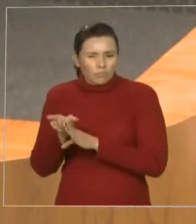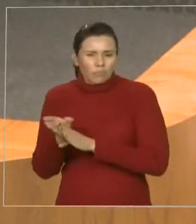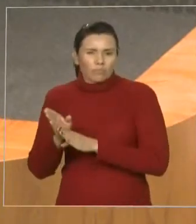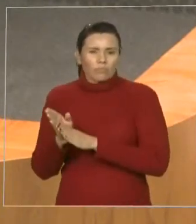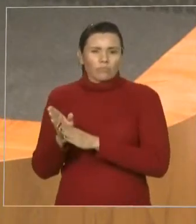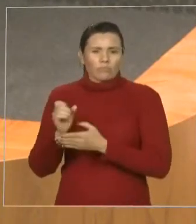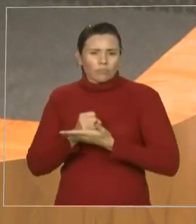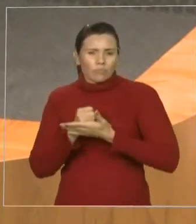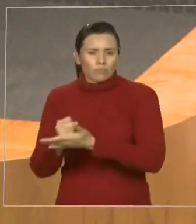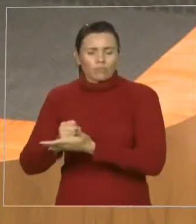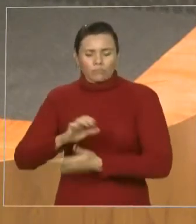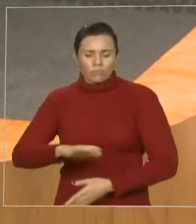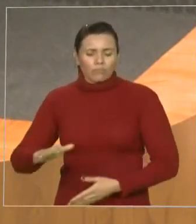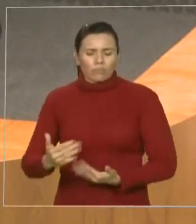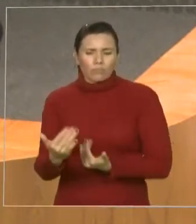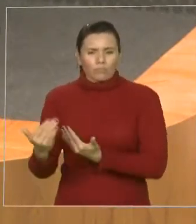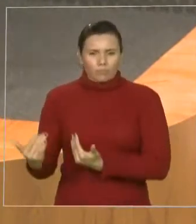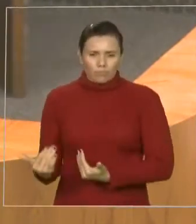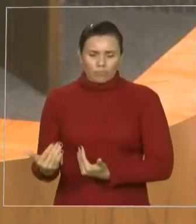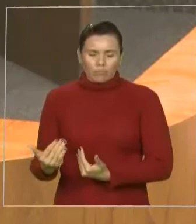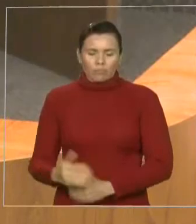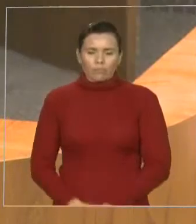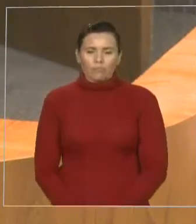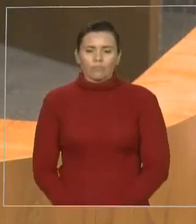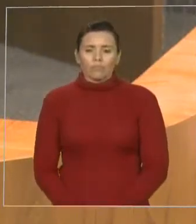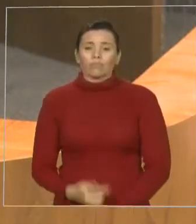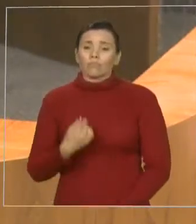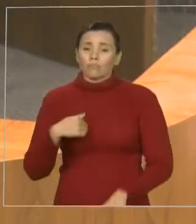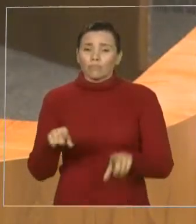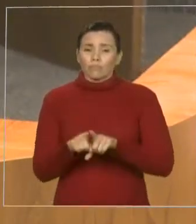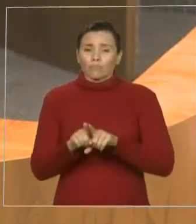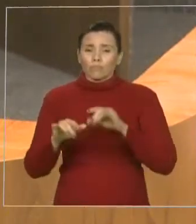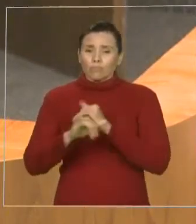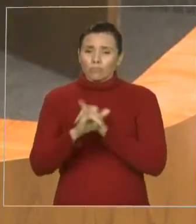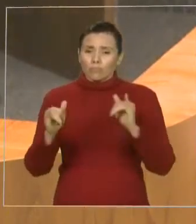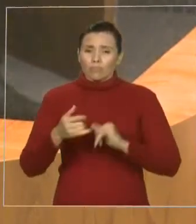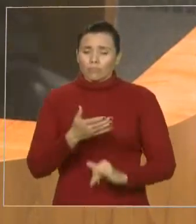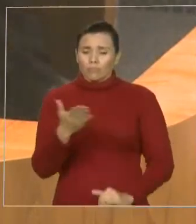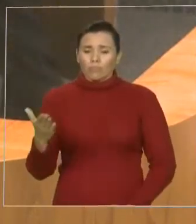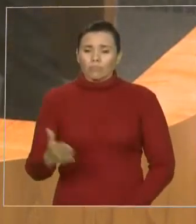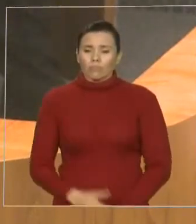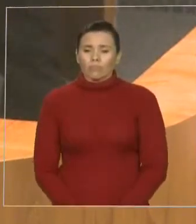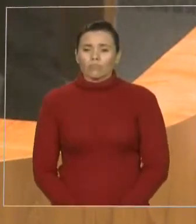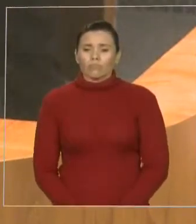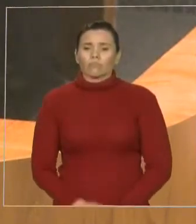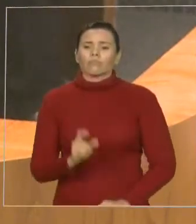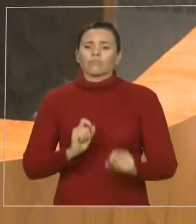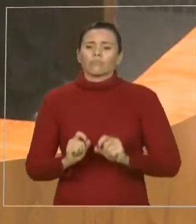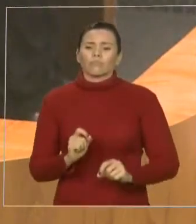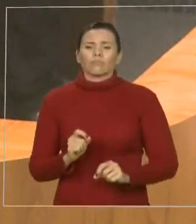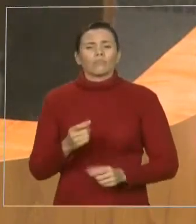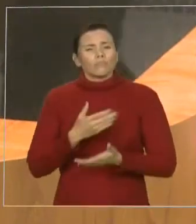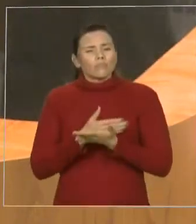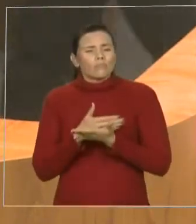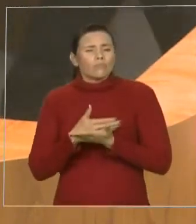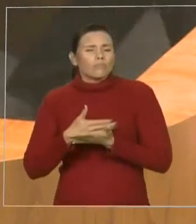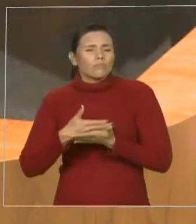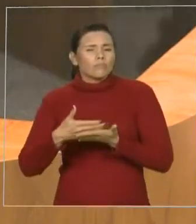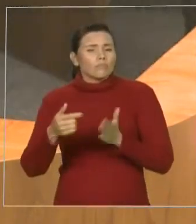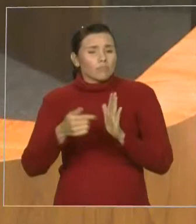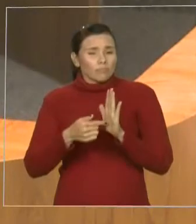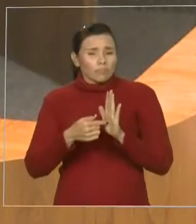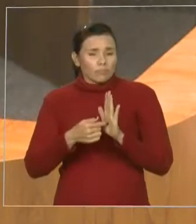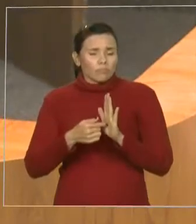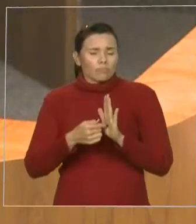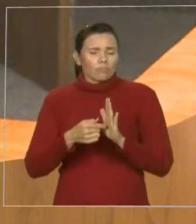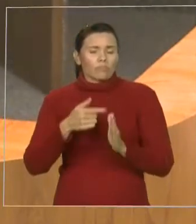fazer aqui referência que essa iniciativa, ela nasceu em 2015, ainda, quando nós